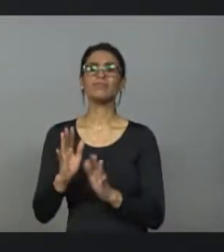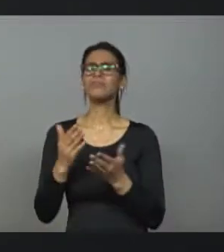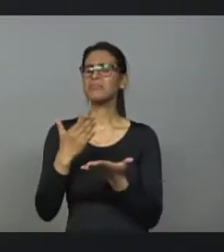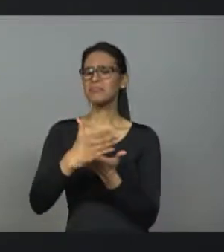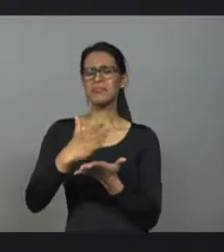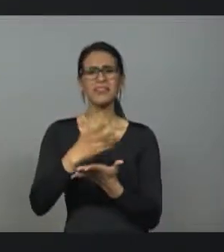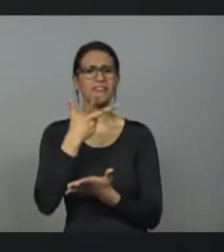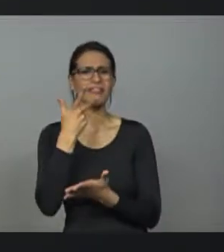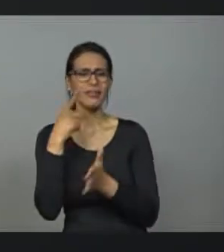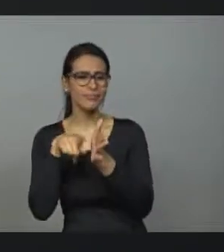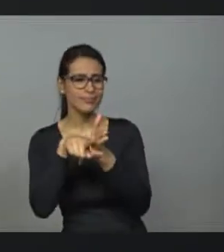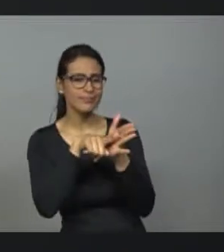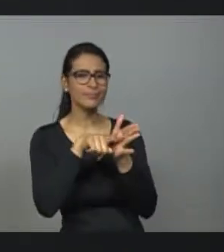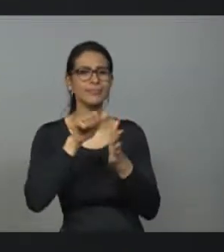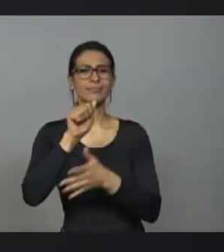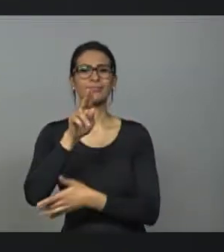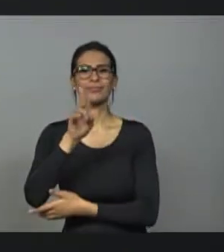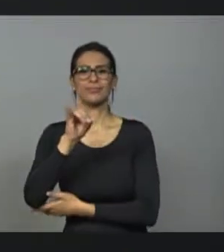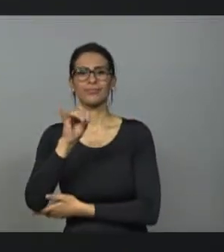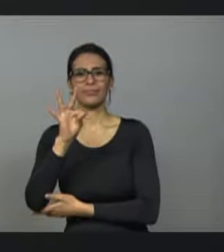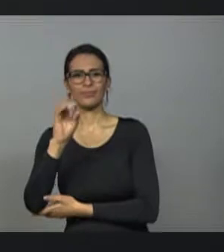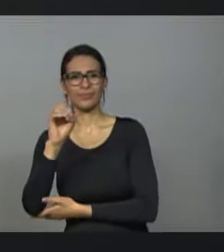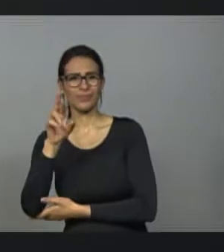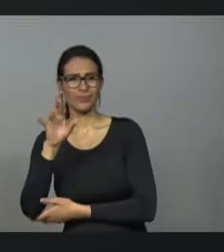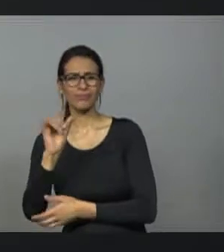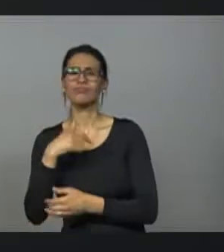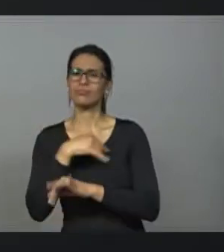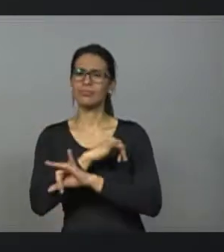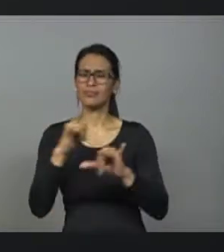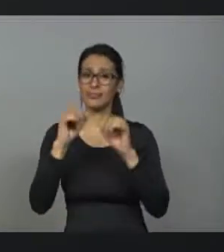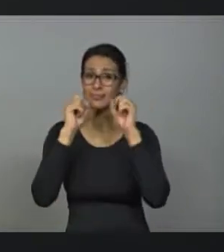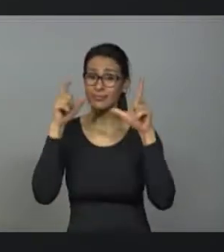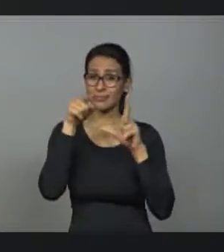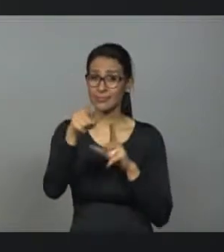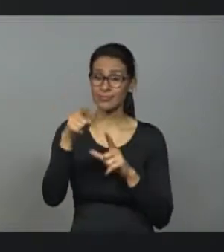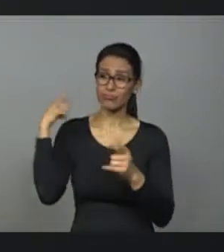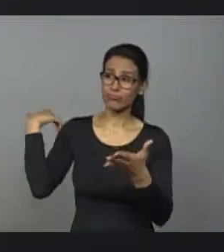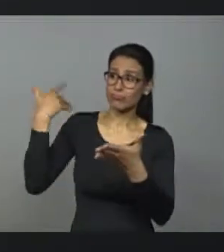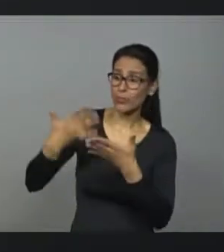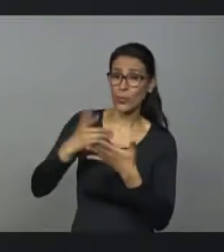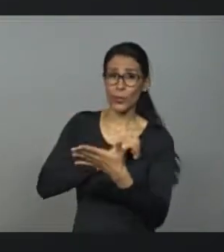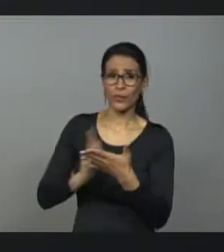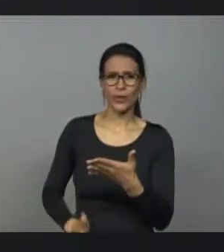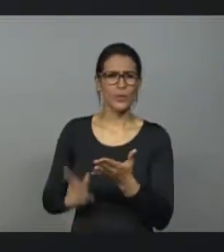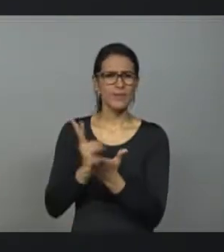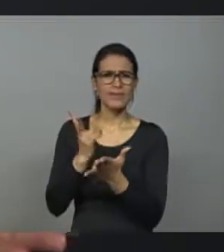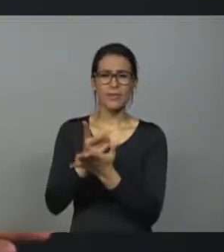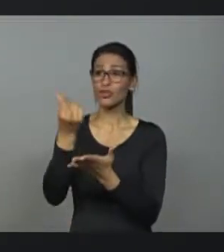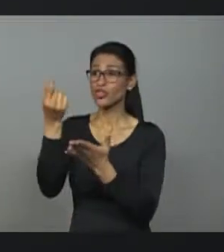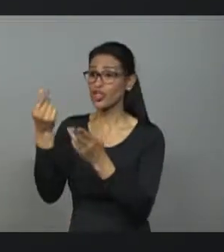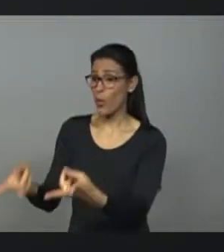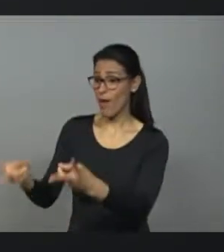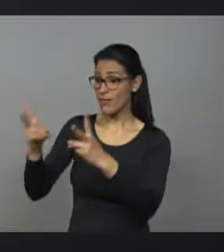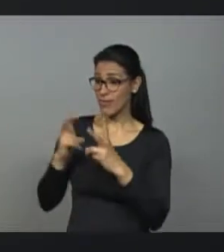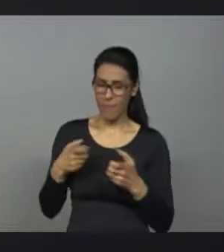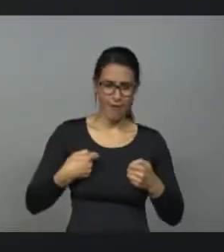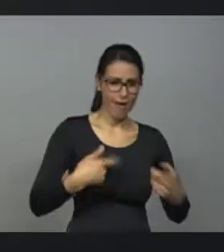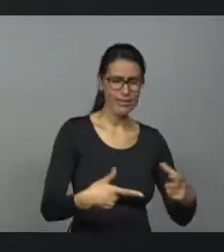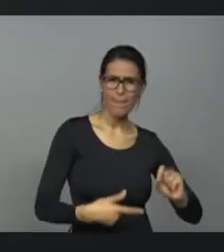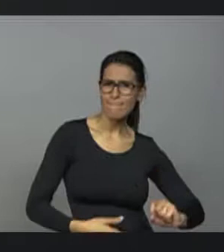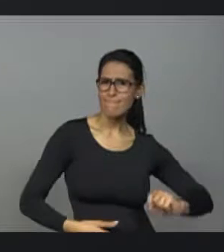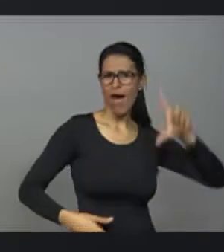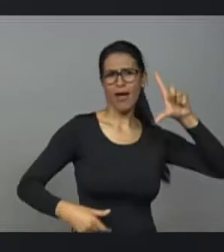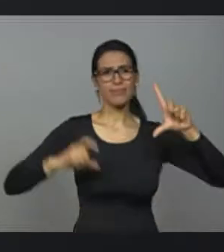quem está nos assistindo, que os sucessivos governos, desde 1970, gastaram mais do que arrecadavam, gastaram mais do que podiam, gastaram